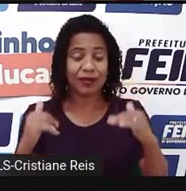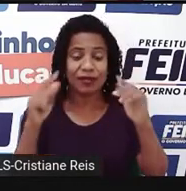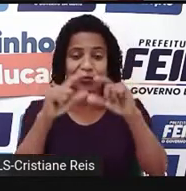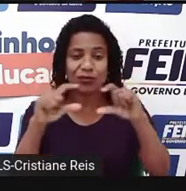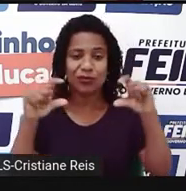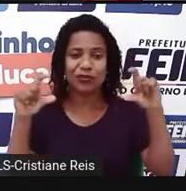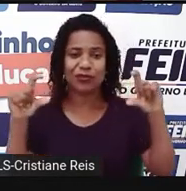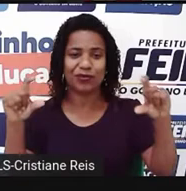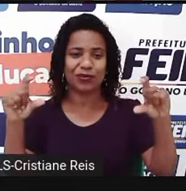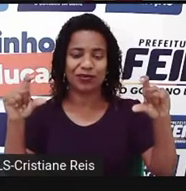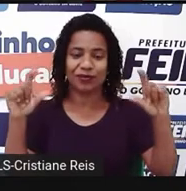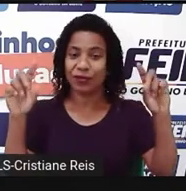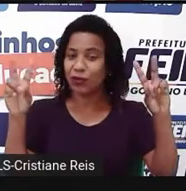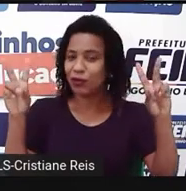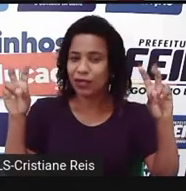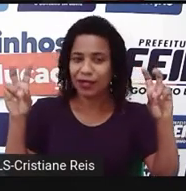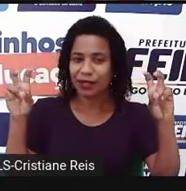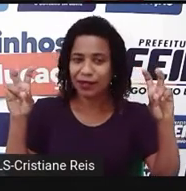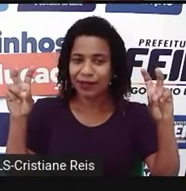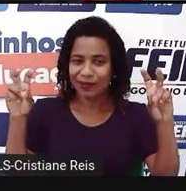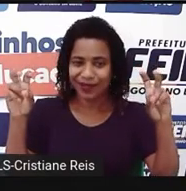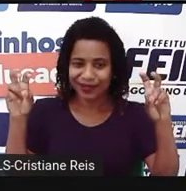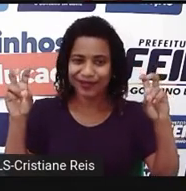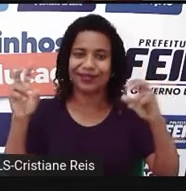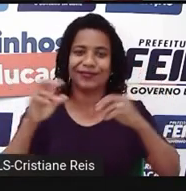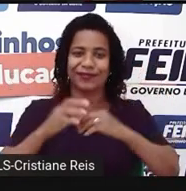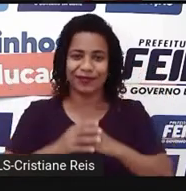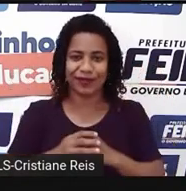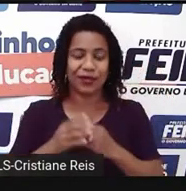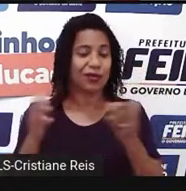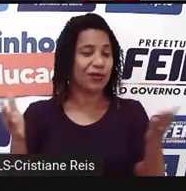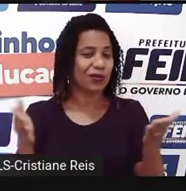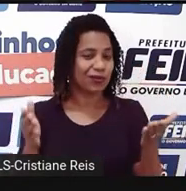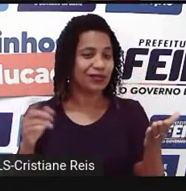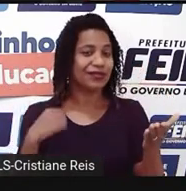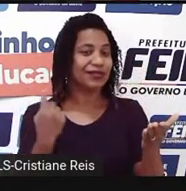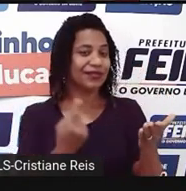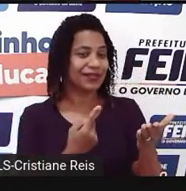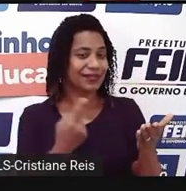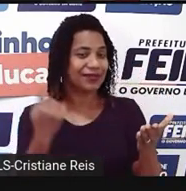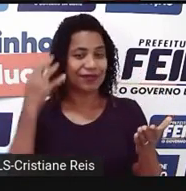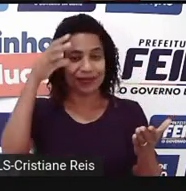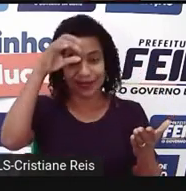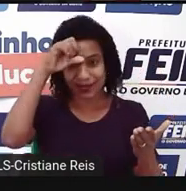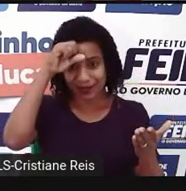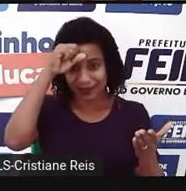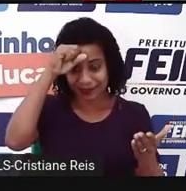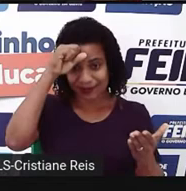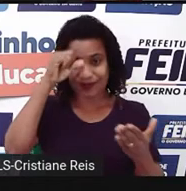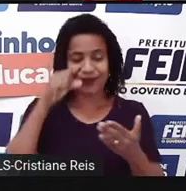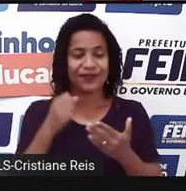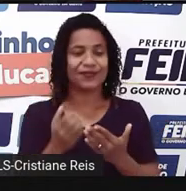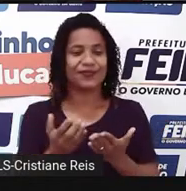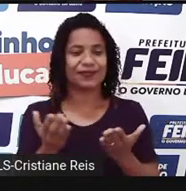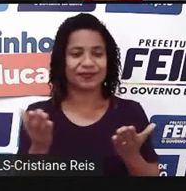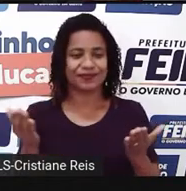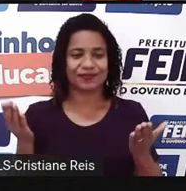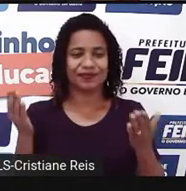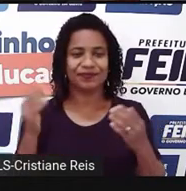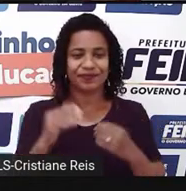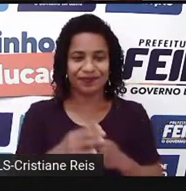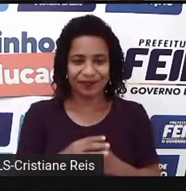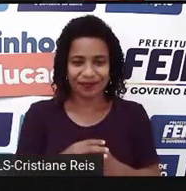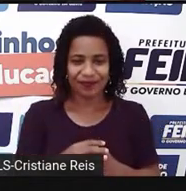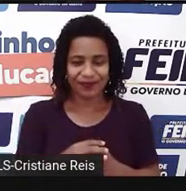vamos colocar o tema. E hoje, vamos falar sobre foto report and filtro repleto.